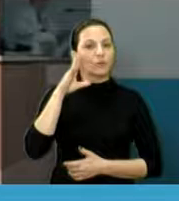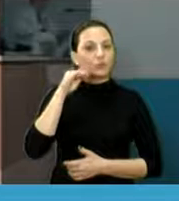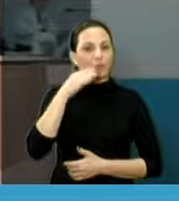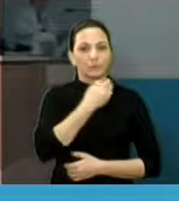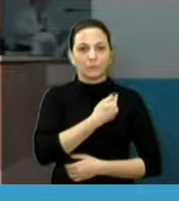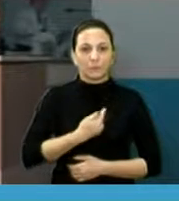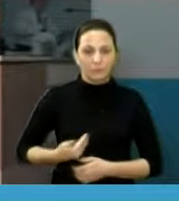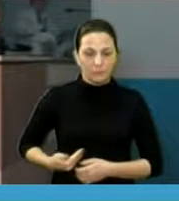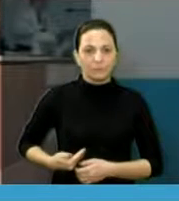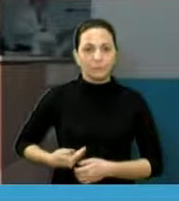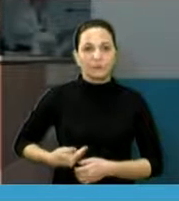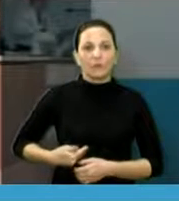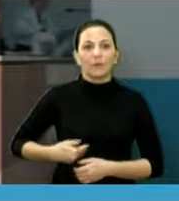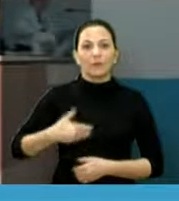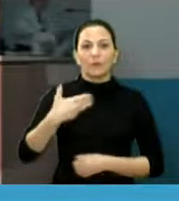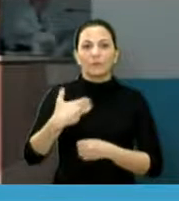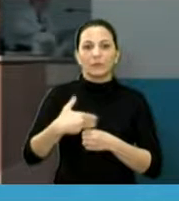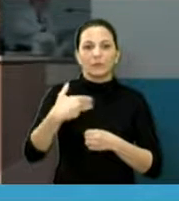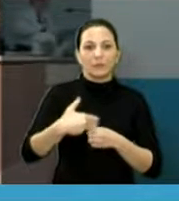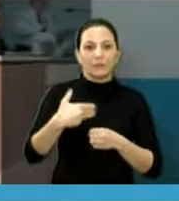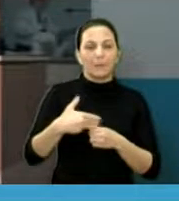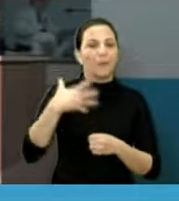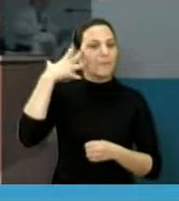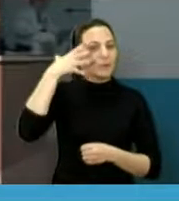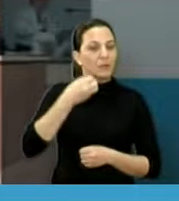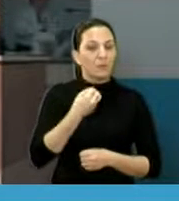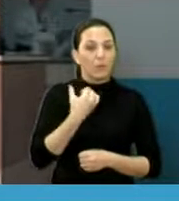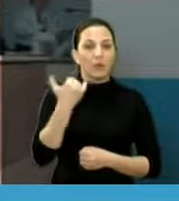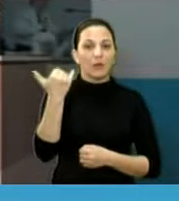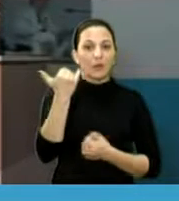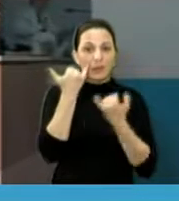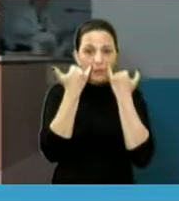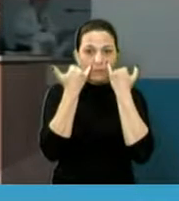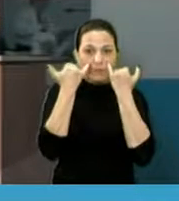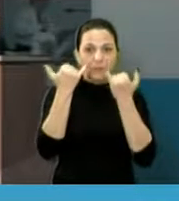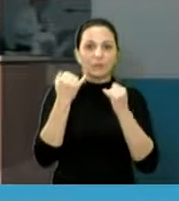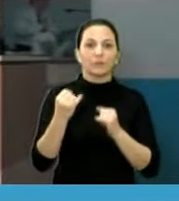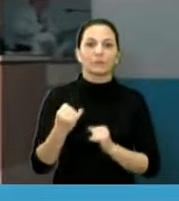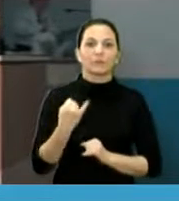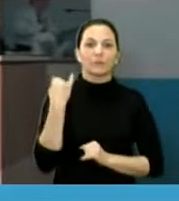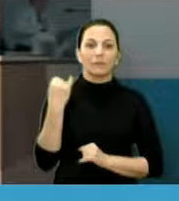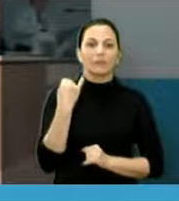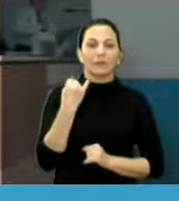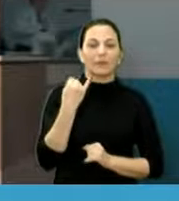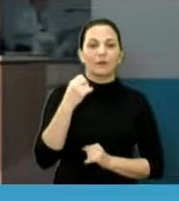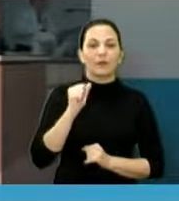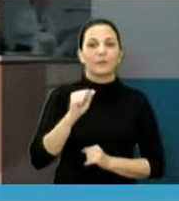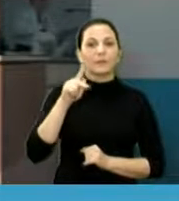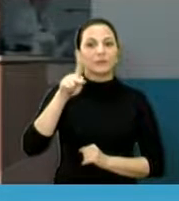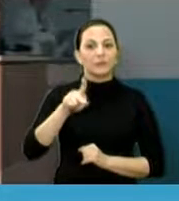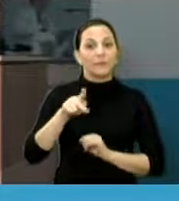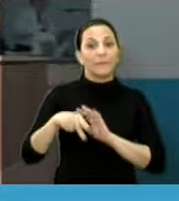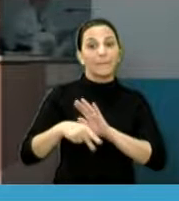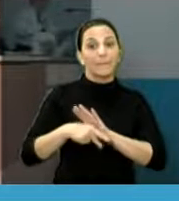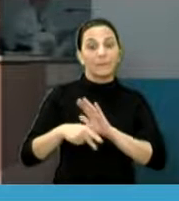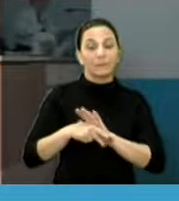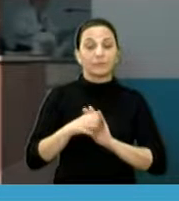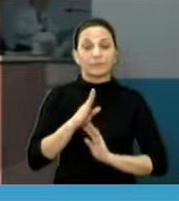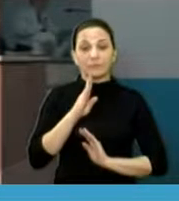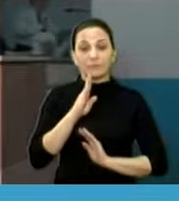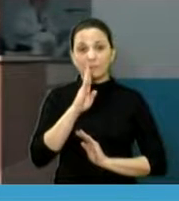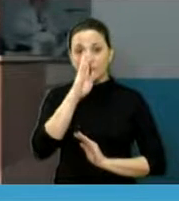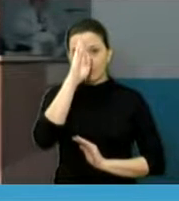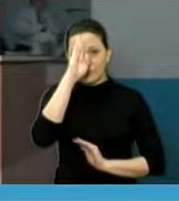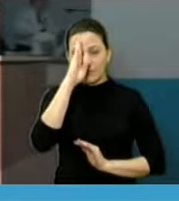OAB também. Então, foi uma palestra muito boa, que deu muitas informações nessa questão de direito previdenciário, inclusive pelo momento,